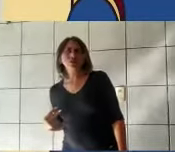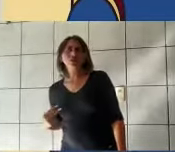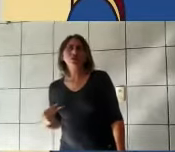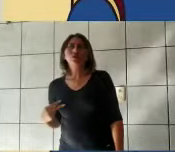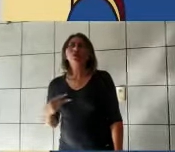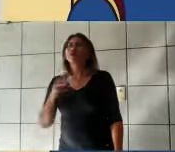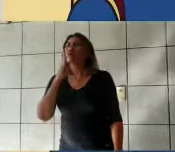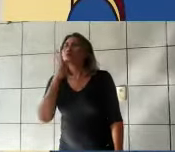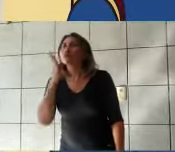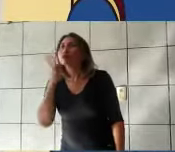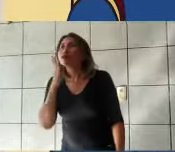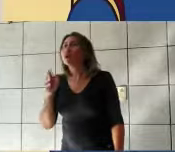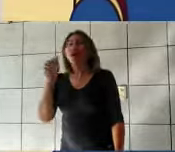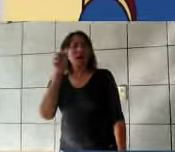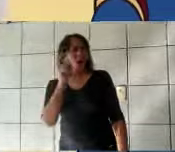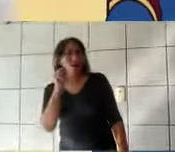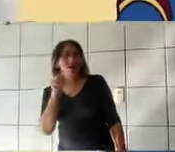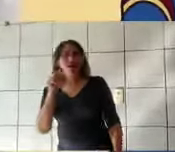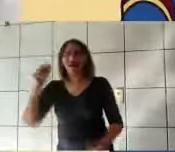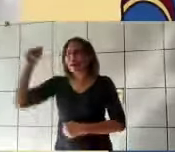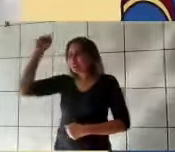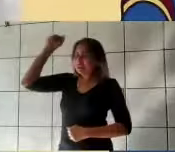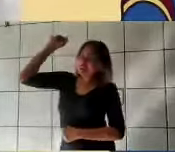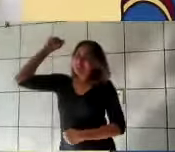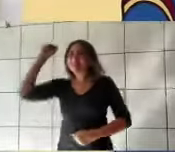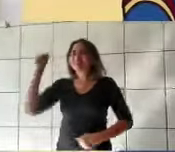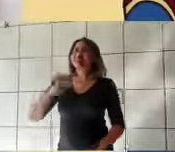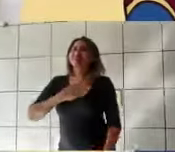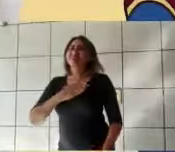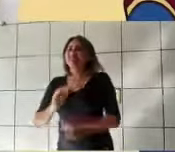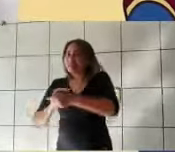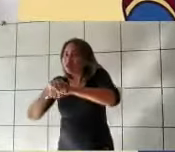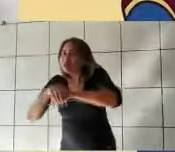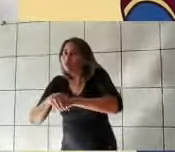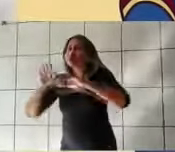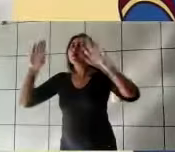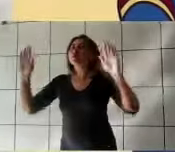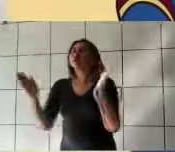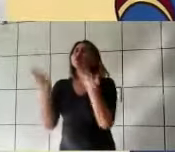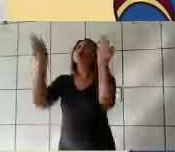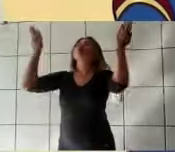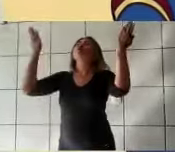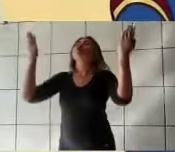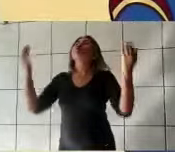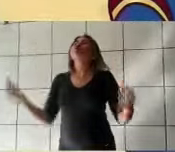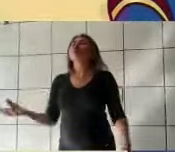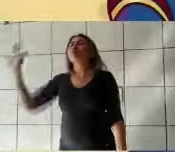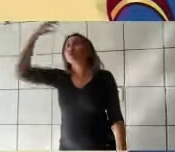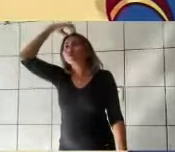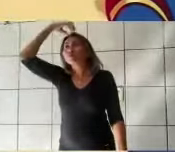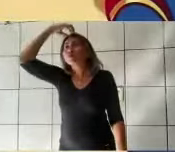ela aceitou a oferta do príncipe. Eles se casaram e viveram felizes para sempre.